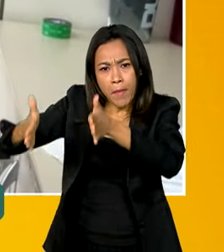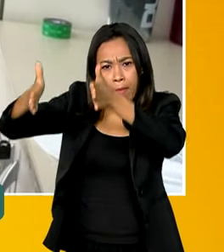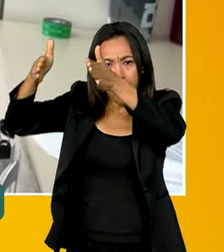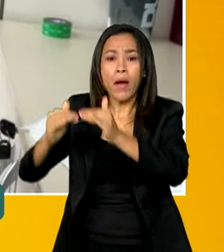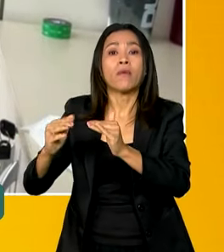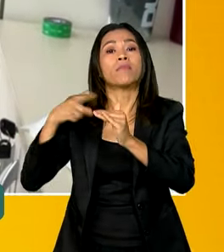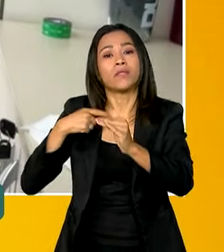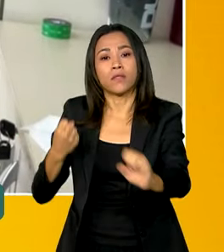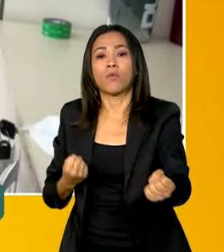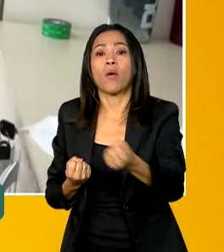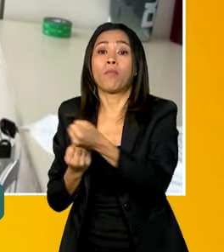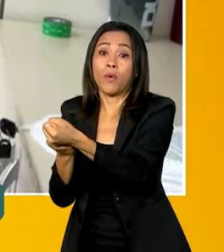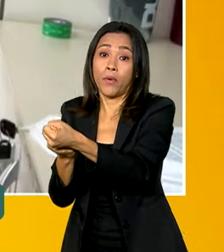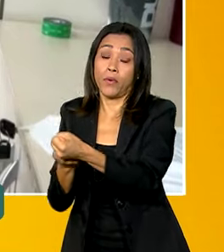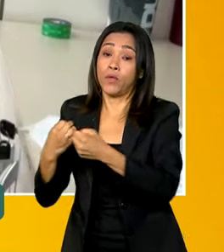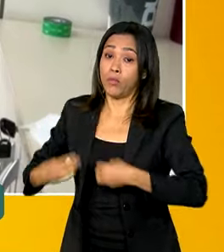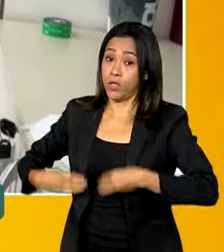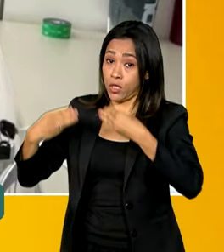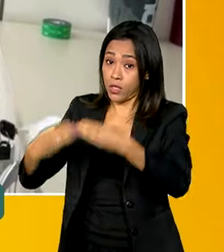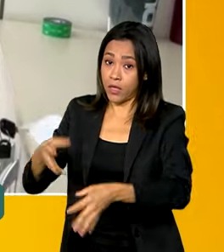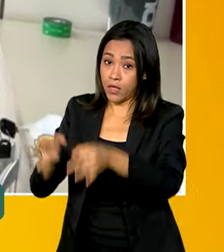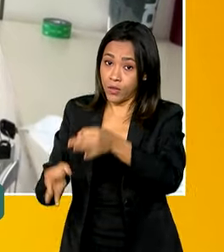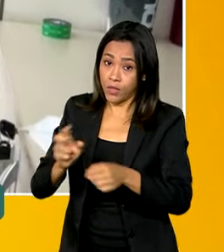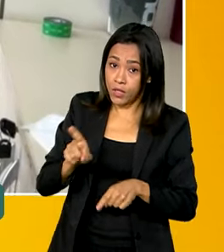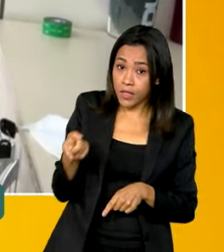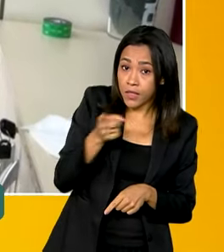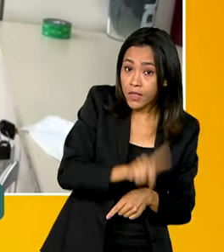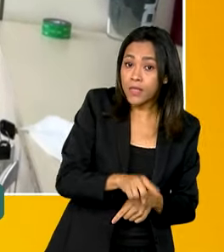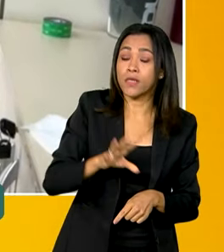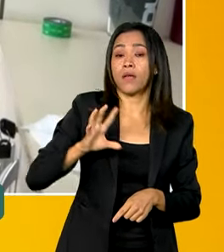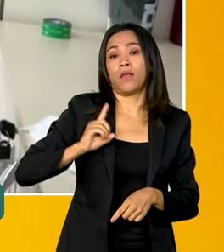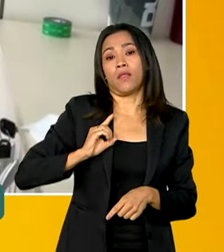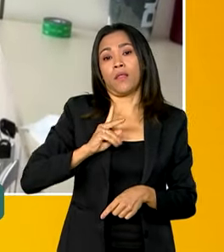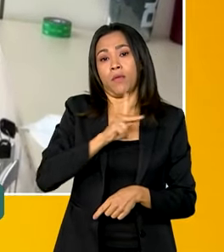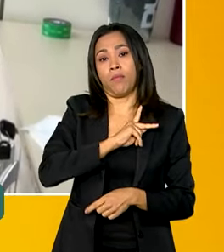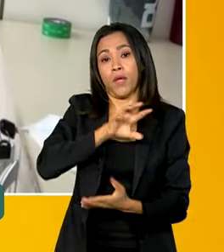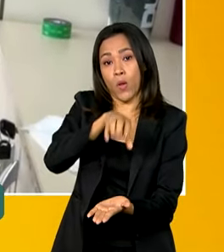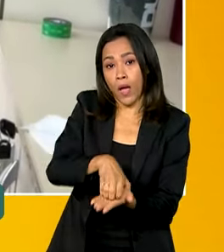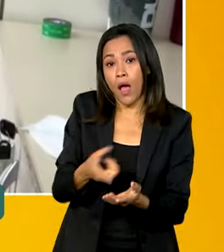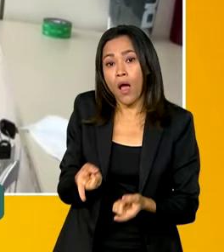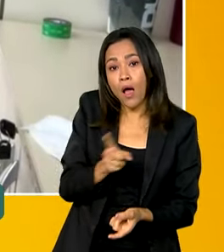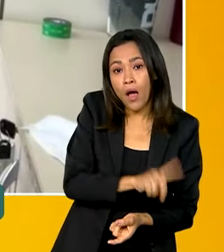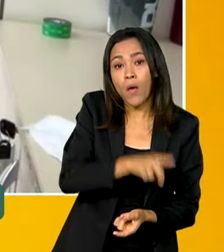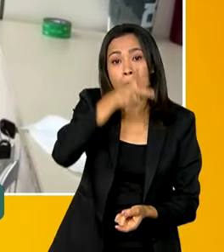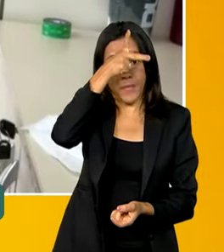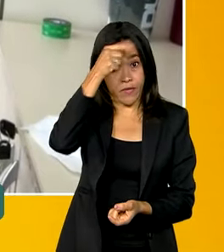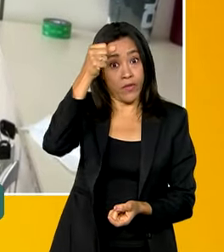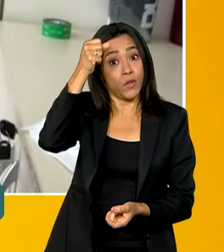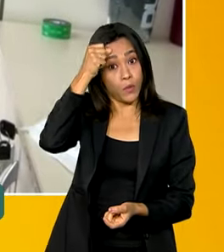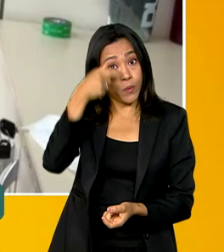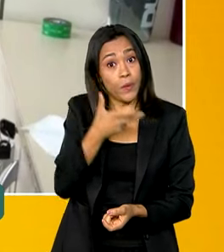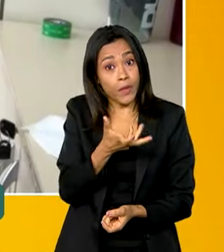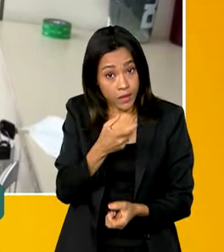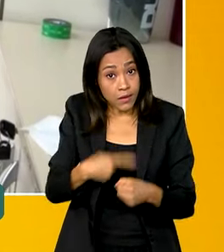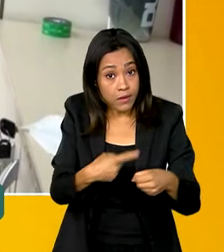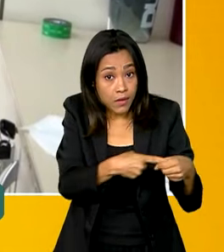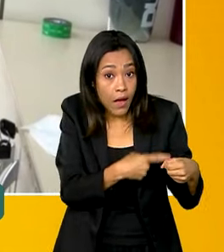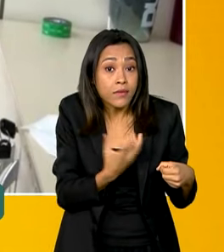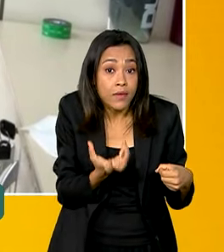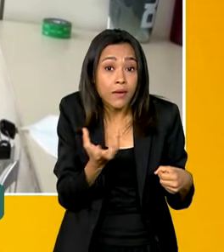entre o Ministério da Justiça, Defensoria Pública local, Prefeitura das cidades que querem